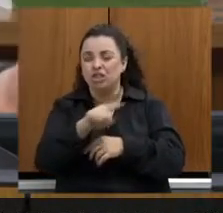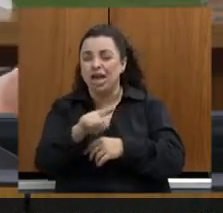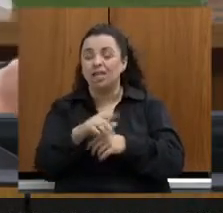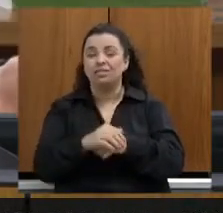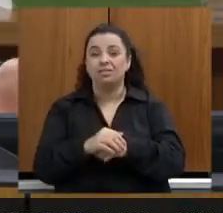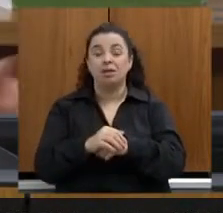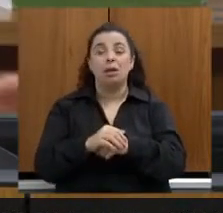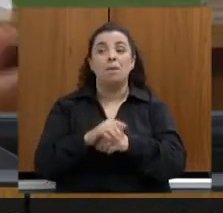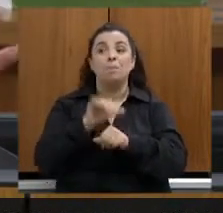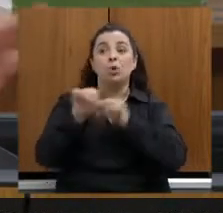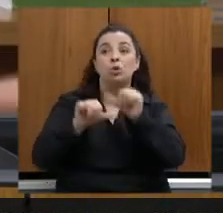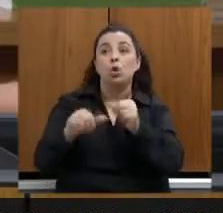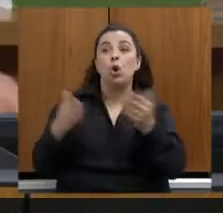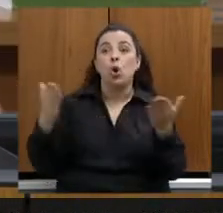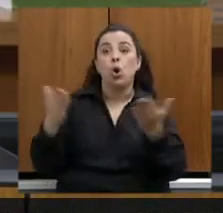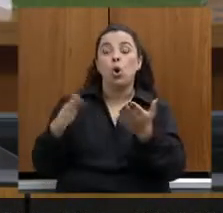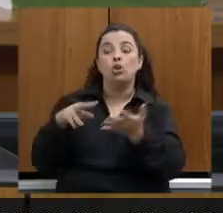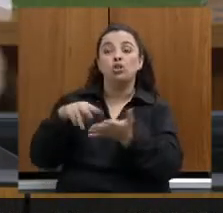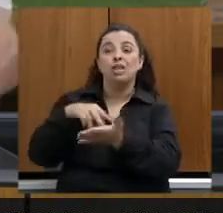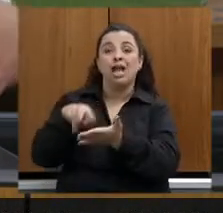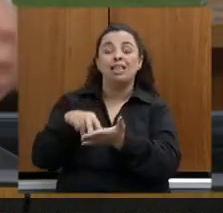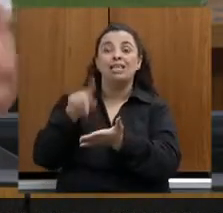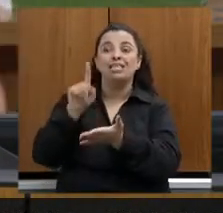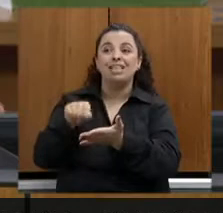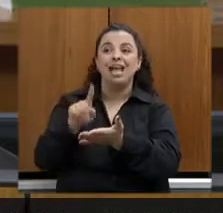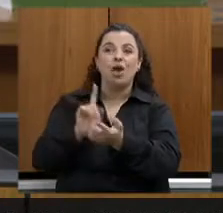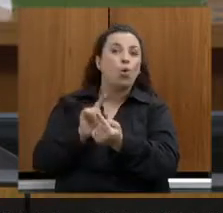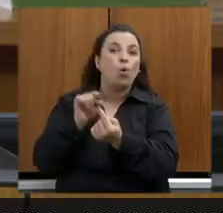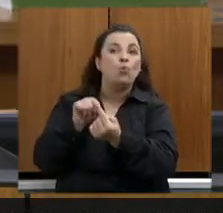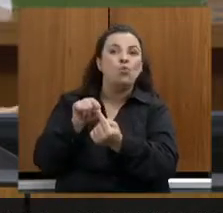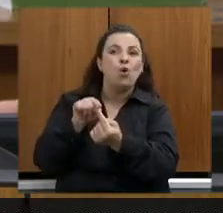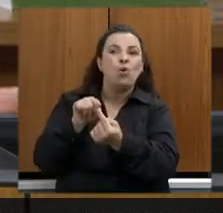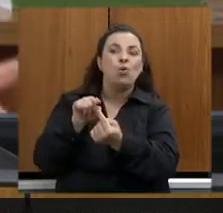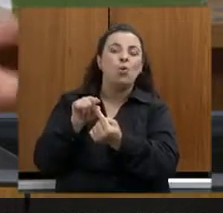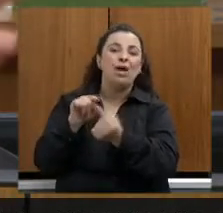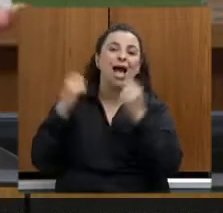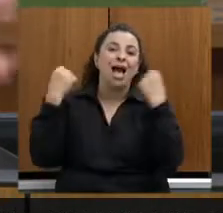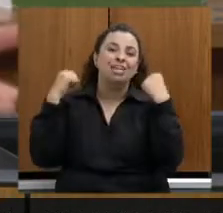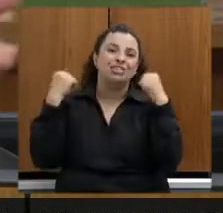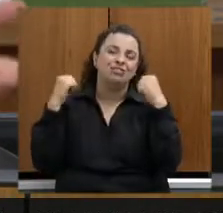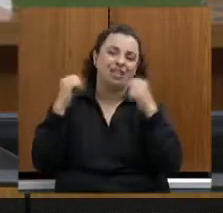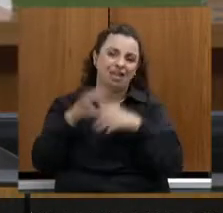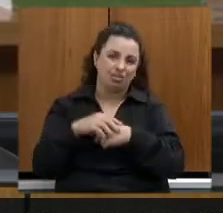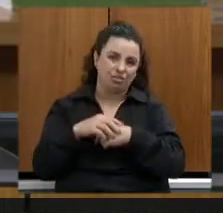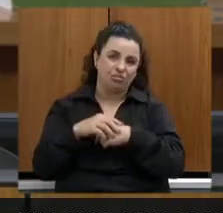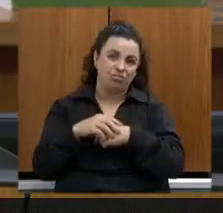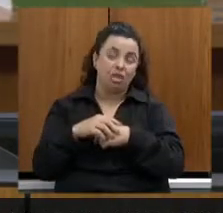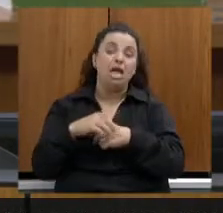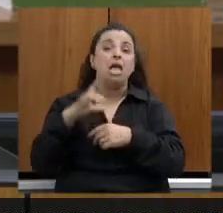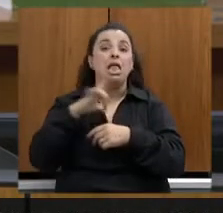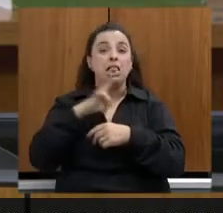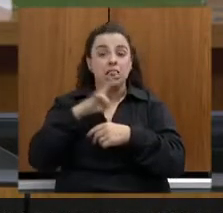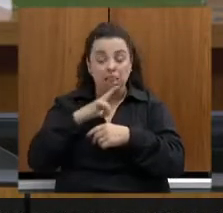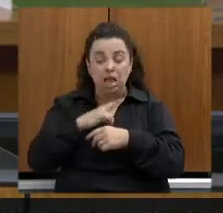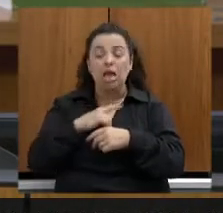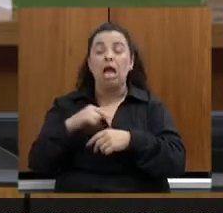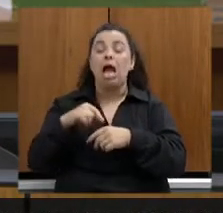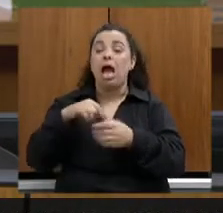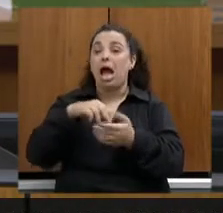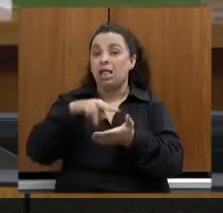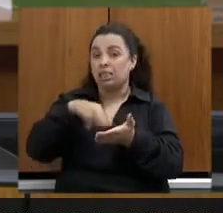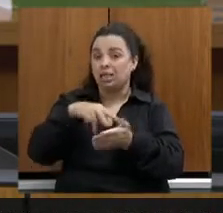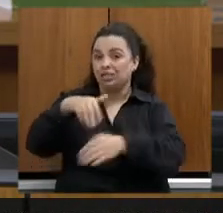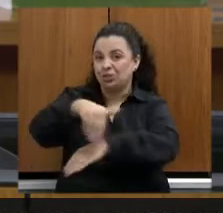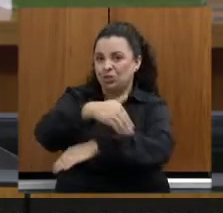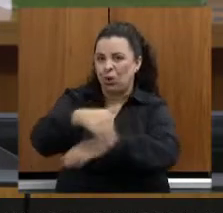exercícios, com um fim específico. A dança de rua, que grande, ganha um espaço muito grande. No entanto,